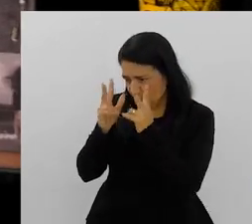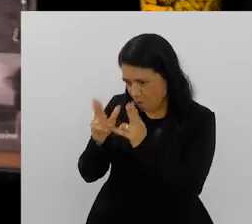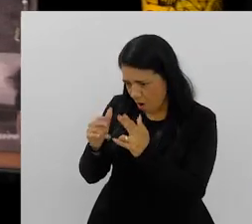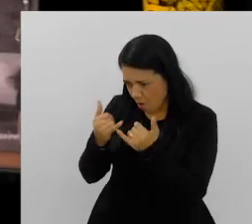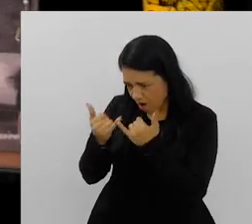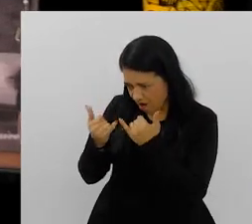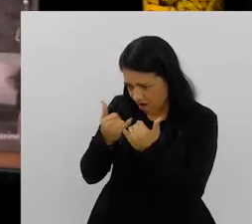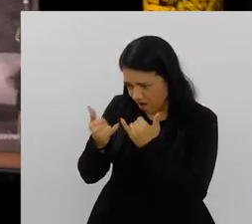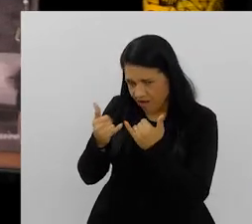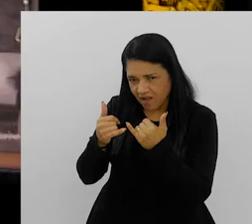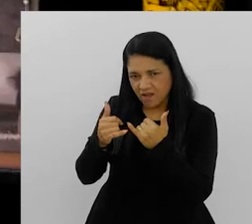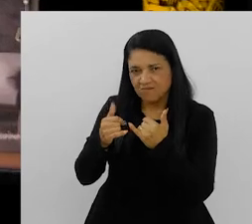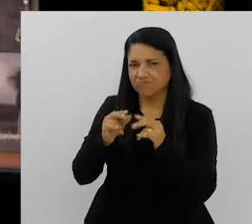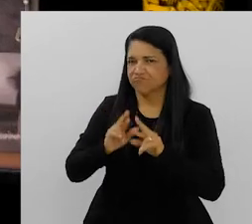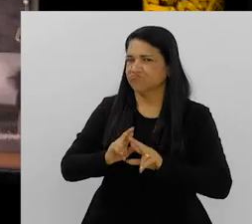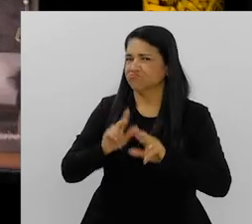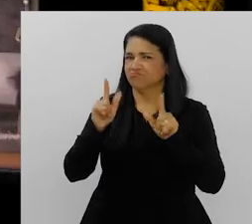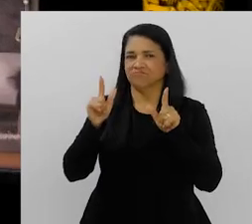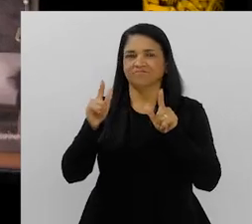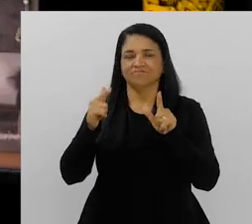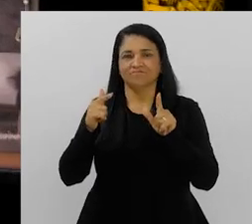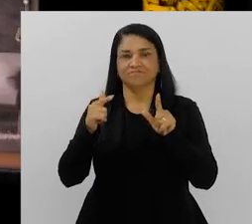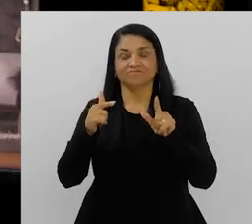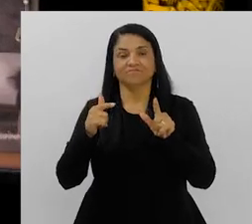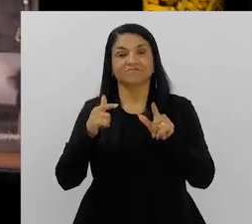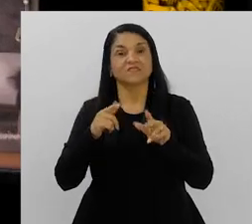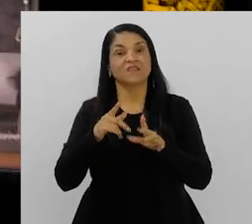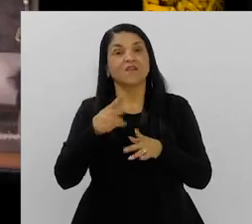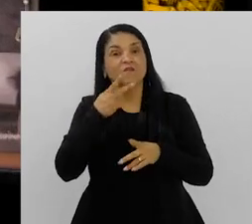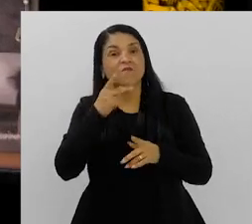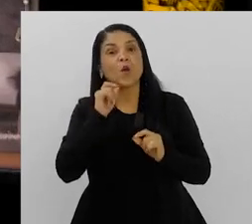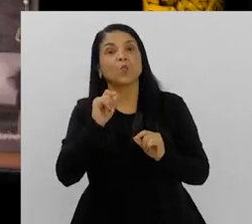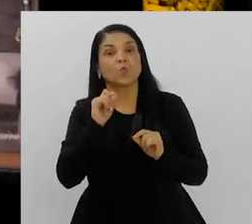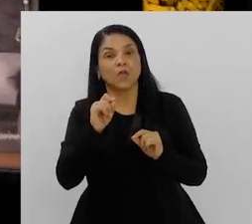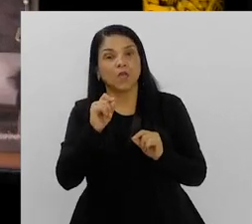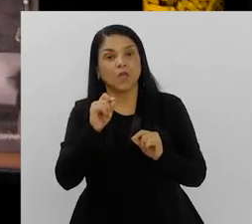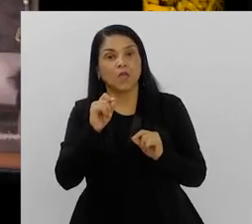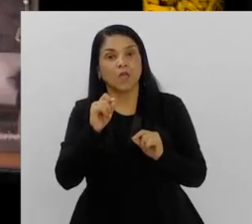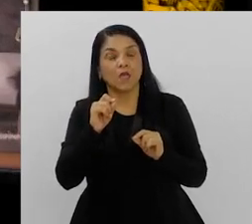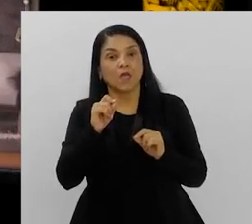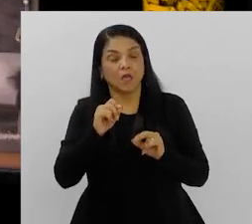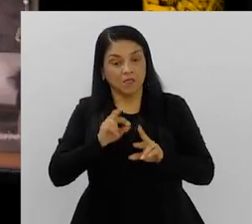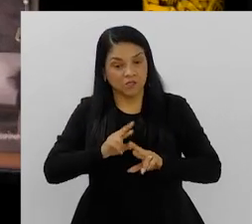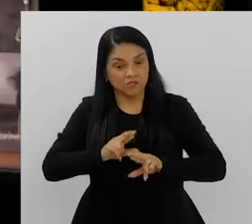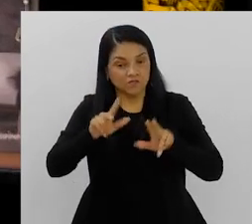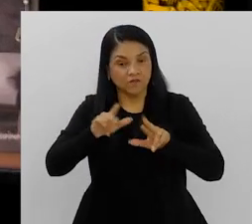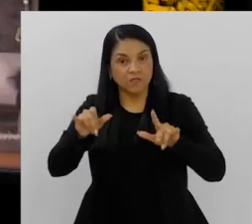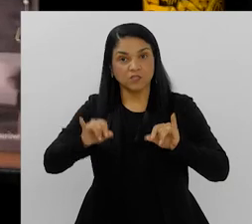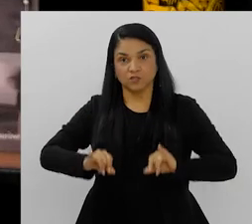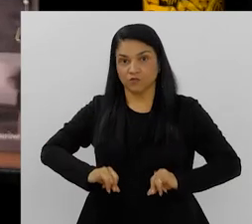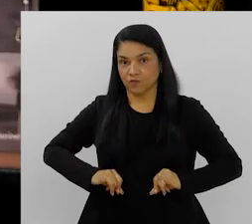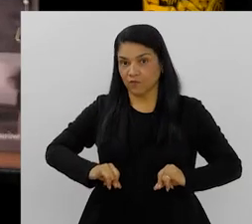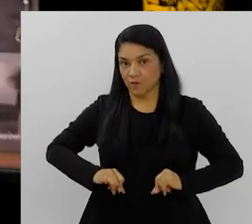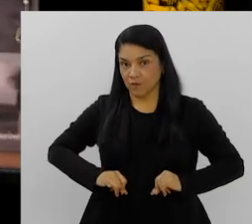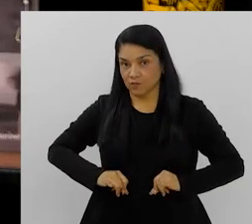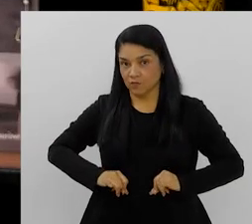Como a Mônica colocou aqui, existem diferenças. Essas diferenças falam, inclusive, em relação a formas diferentes de sofrer. formas diferentes